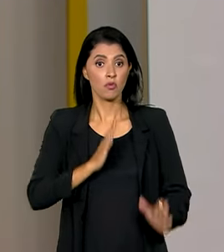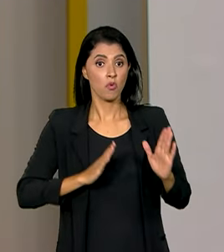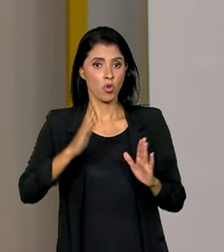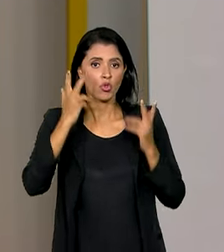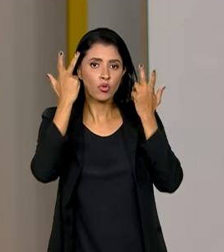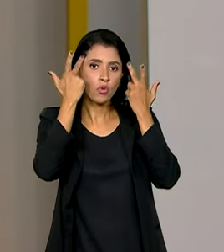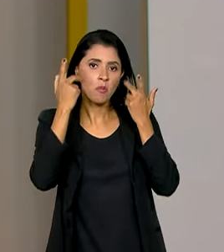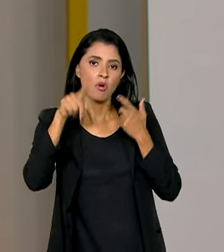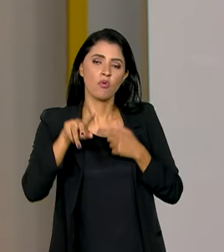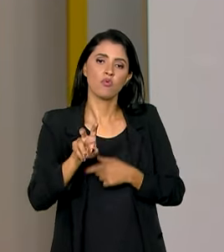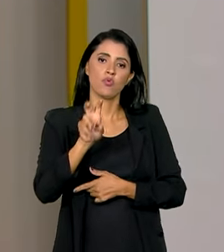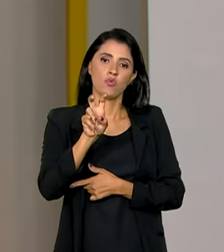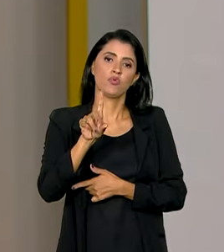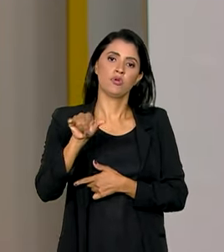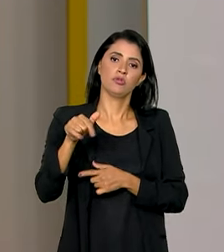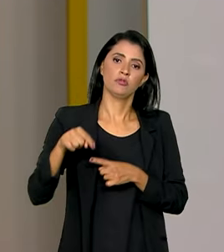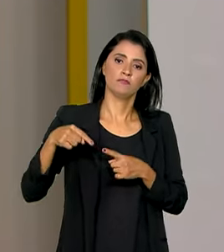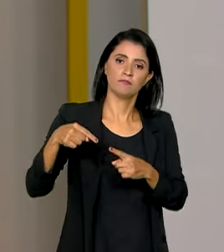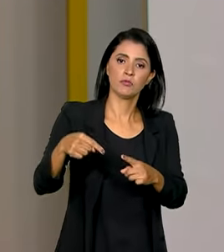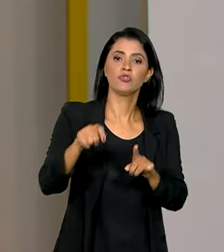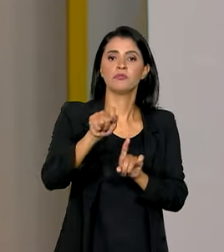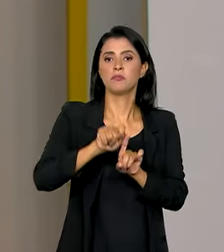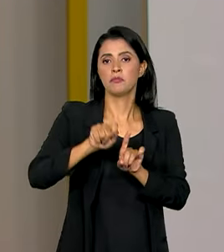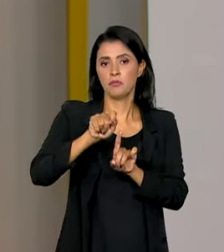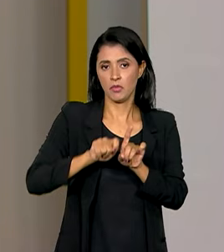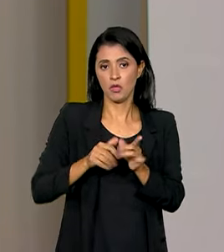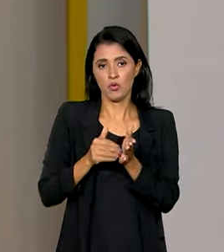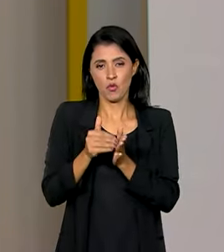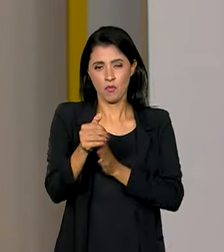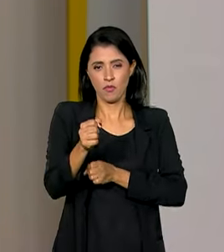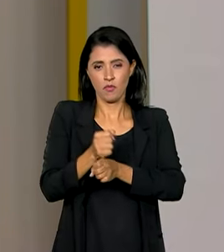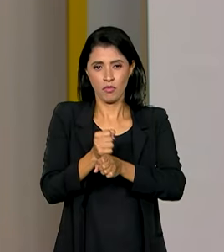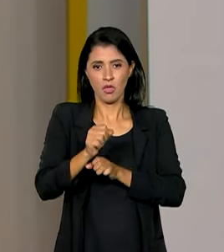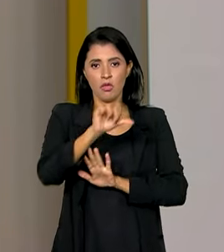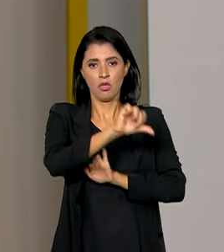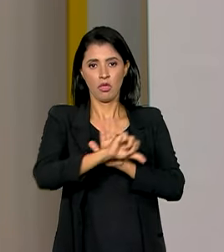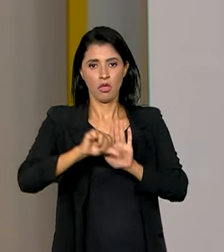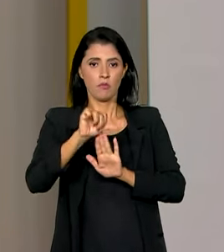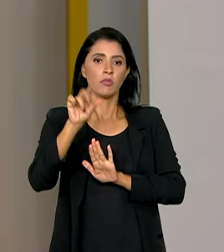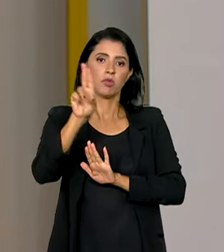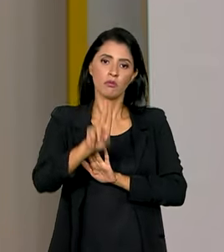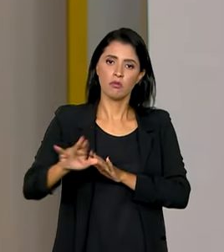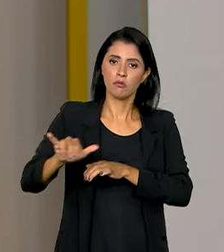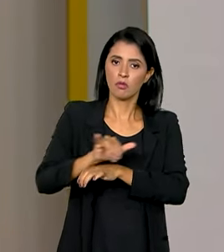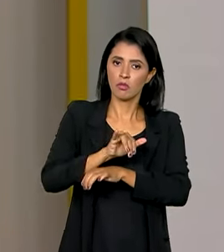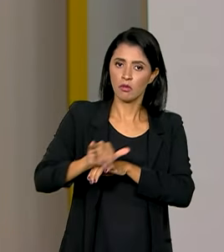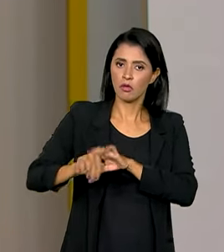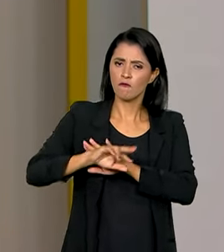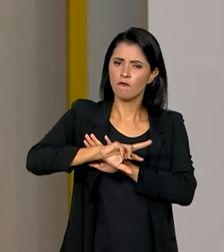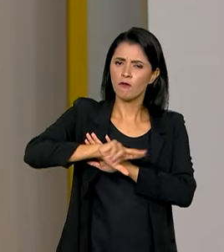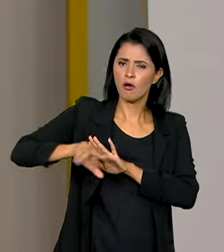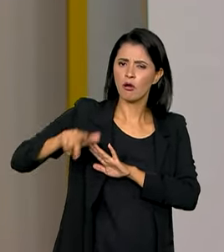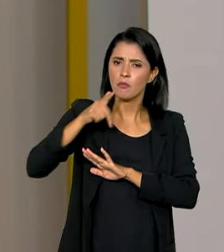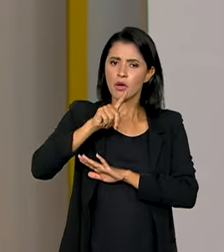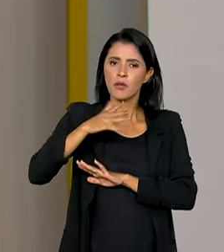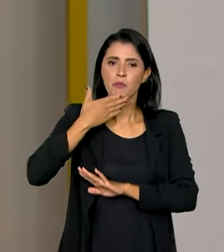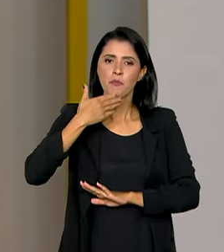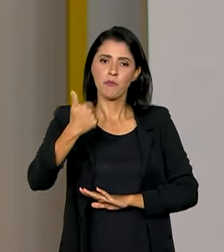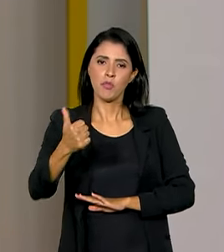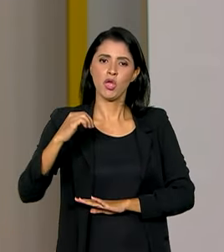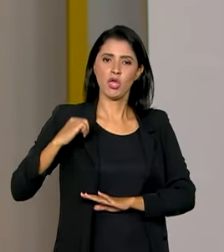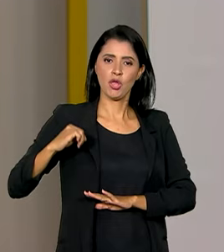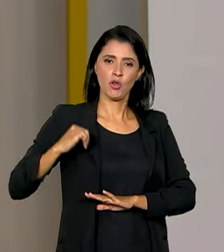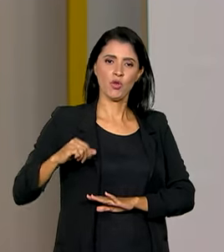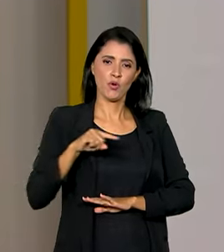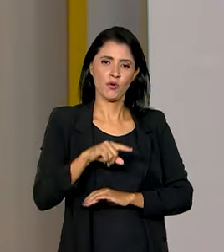normal é o quinto dia útil de cada mês. Desde o início do ano, a CAPES tem adotado várias medidas para melhorar as condições